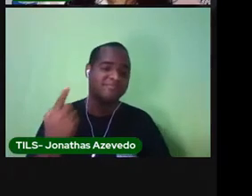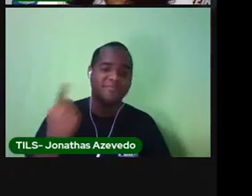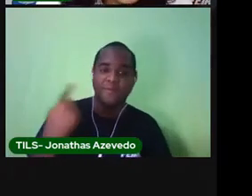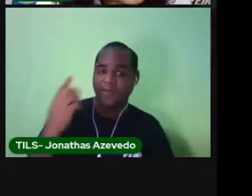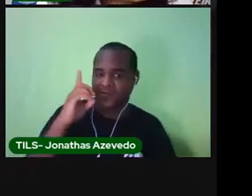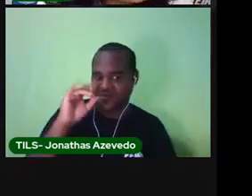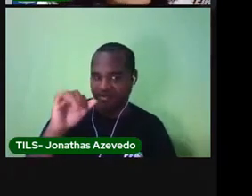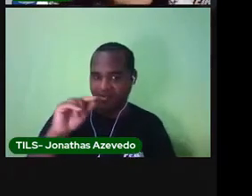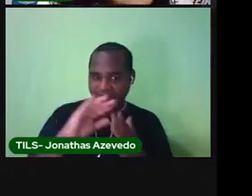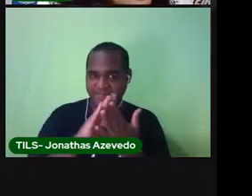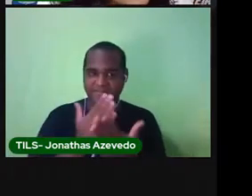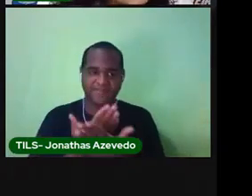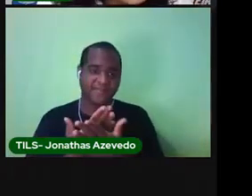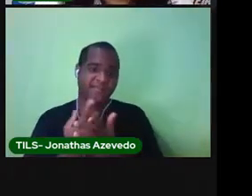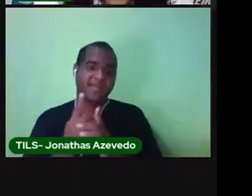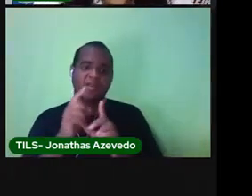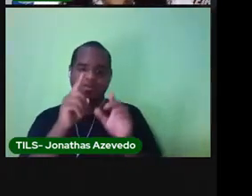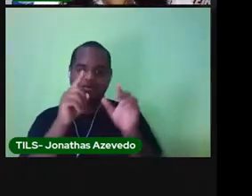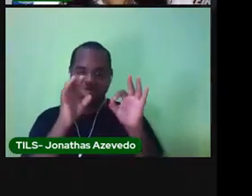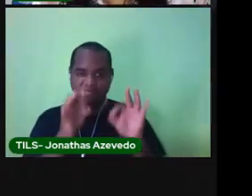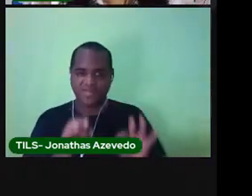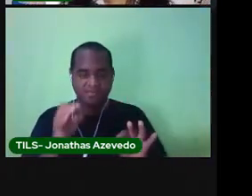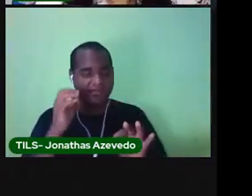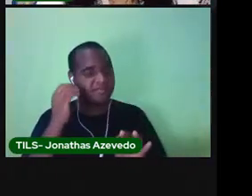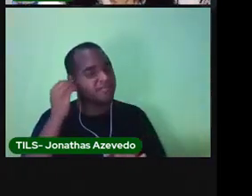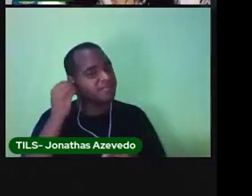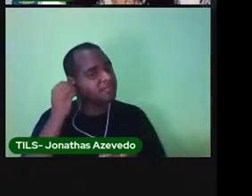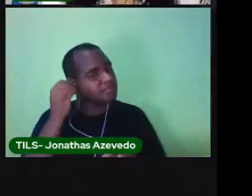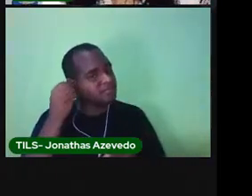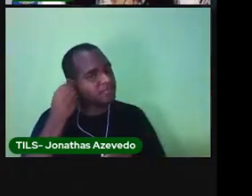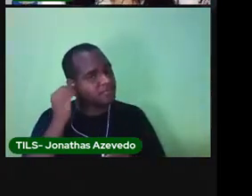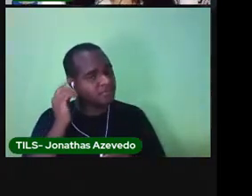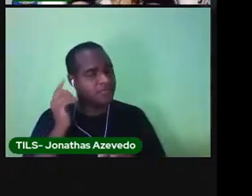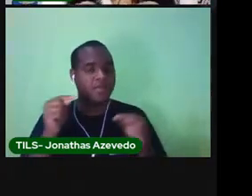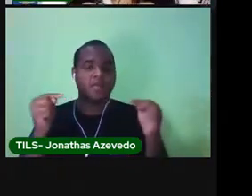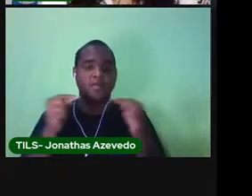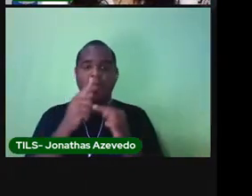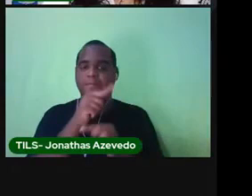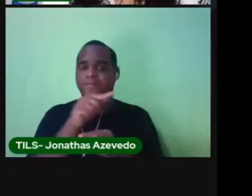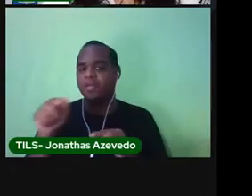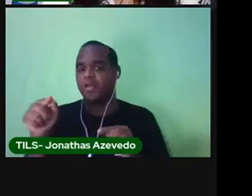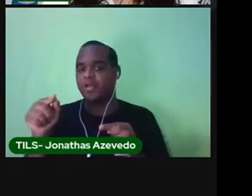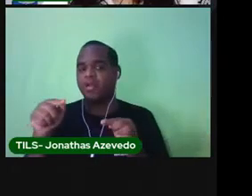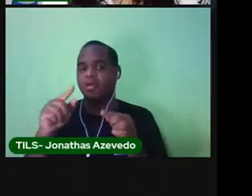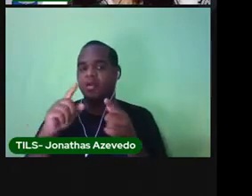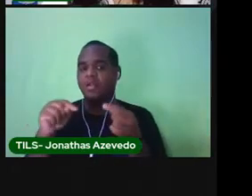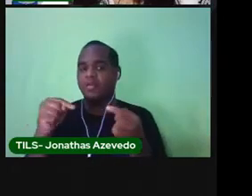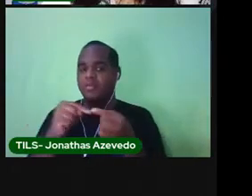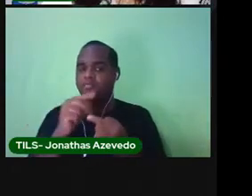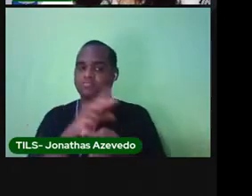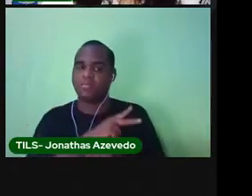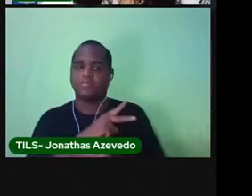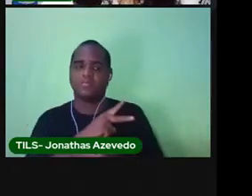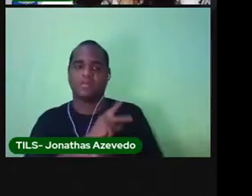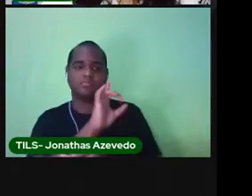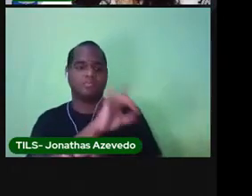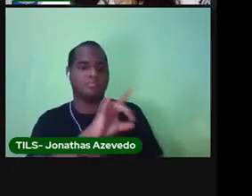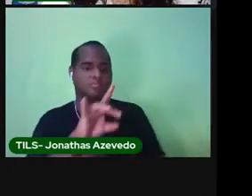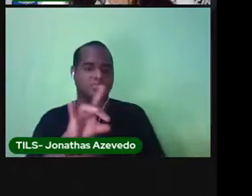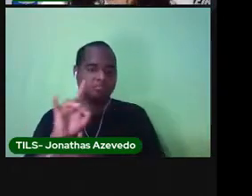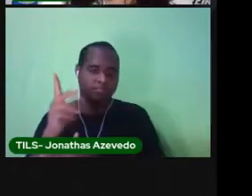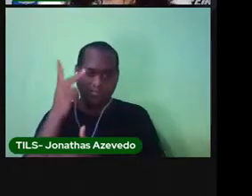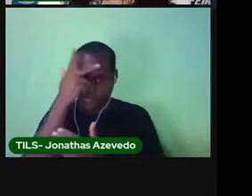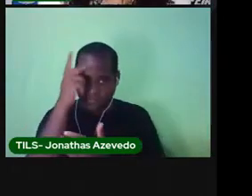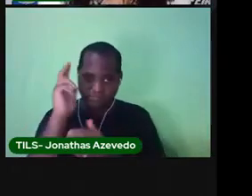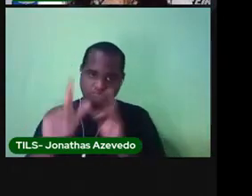escola naquela mesma data. Então, por isso que a linha do tempo é particular. Ela é individual.